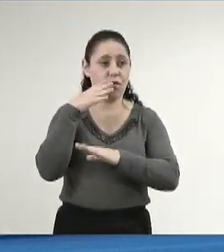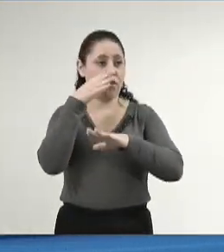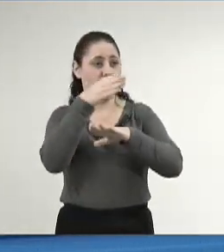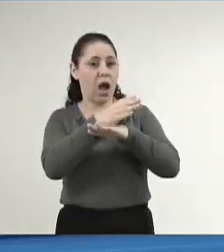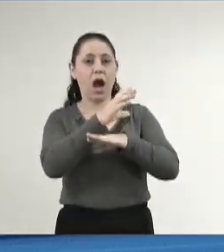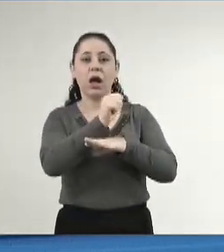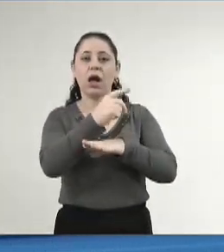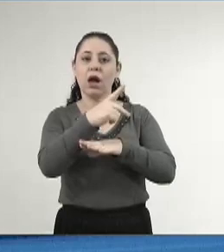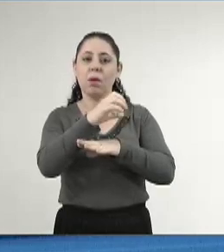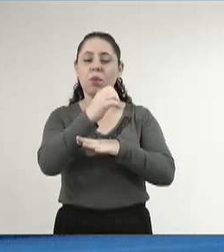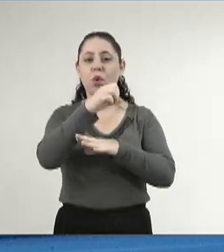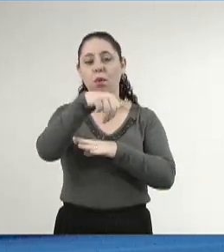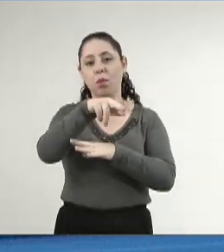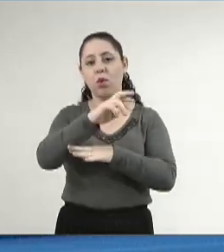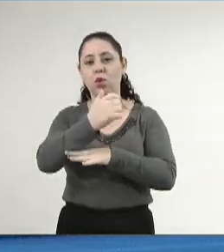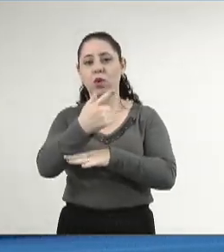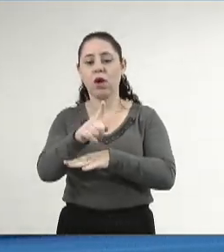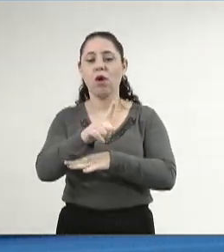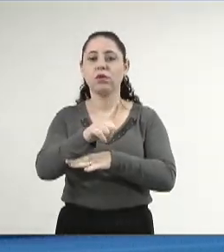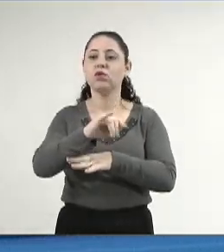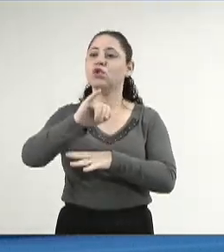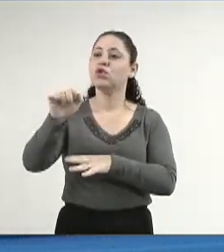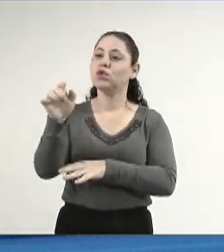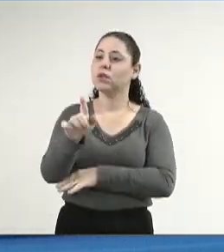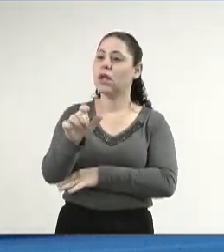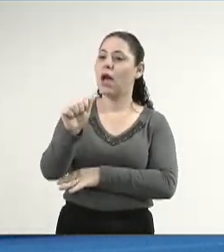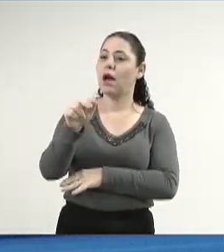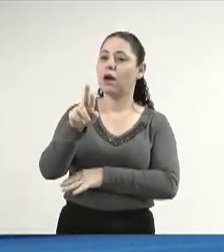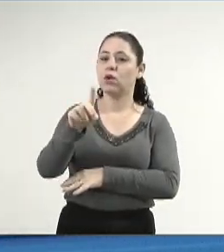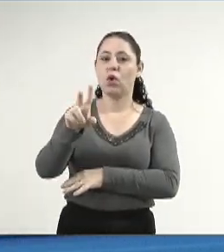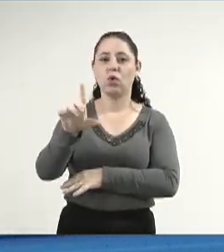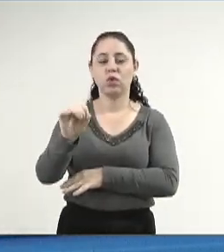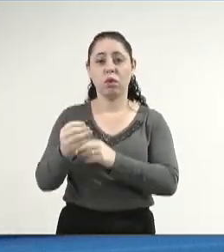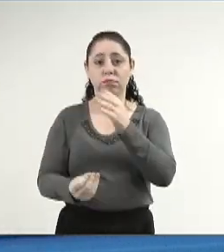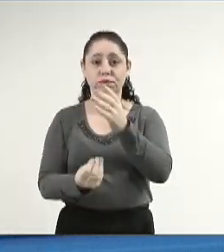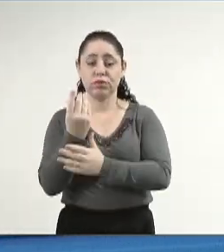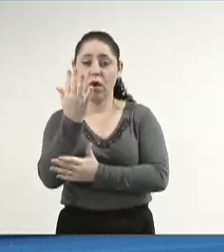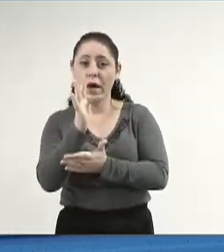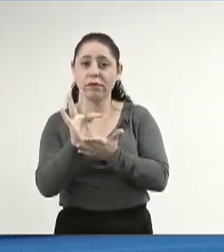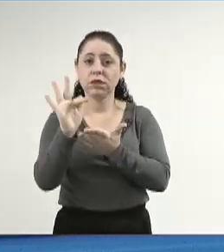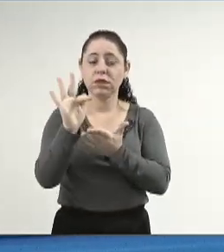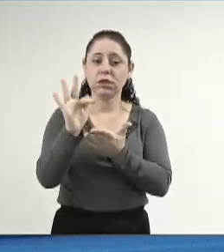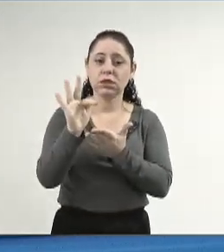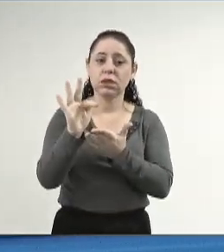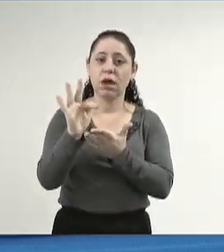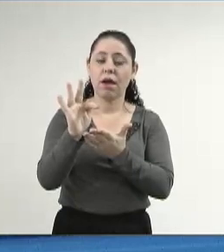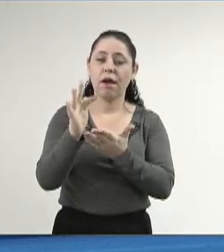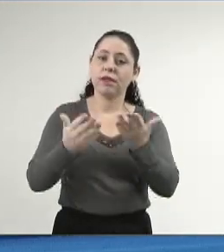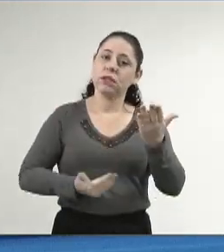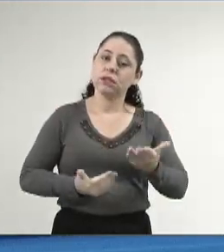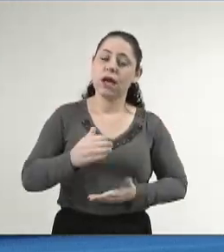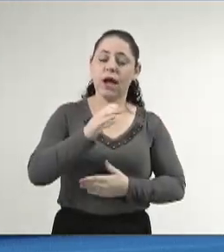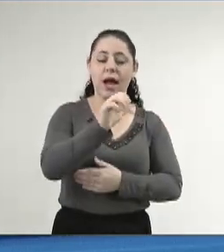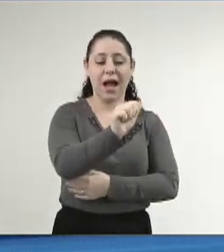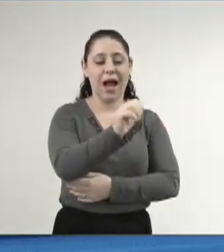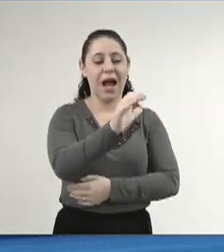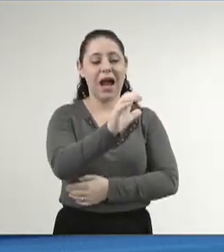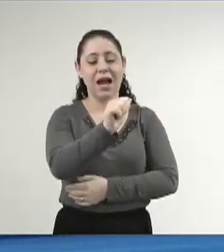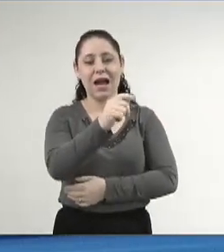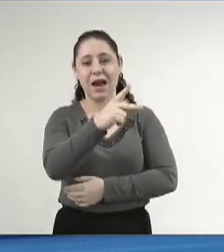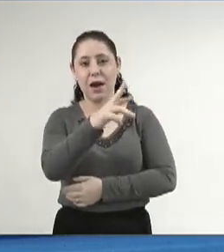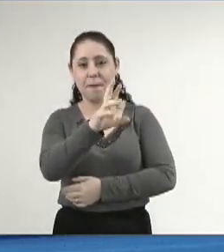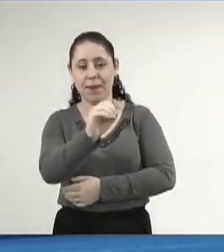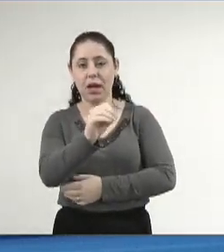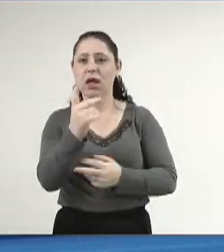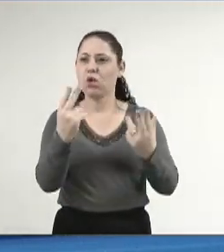Morão, junto com o senhor José Aroldo Galassini, um dos fundadores. Ele era funcionário da Carpa do Paraná, que é mesmo a